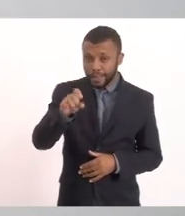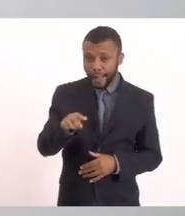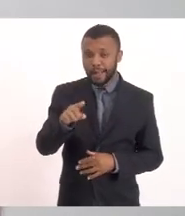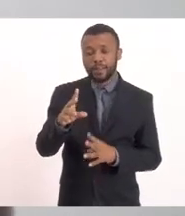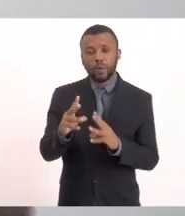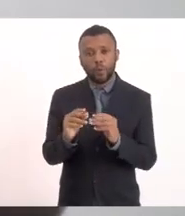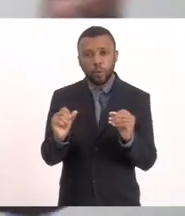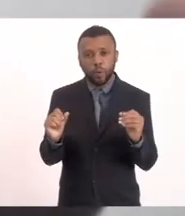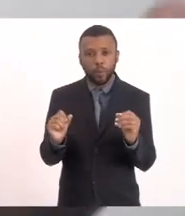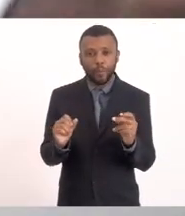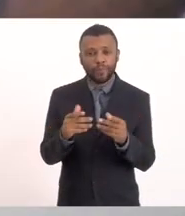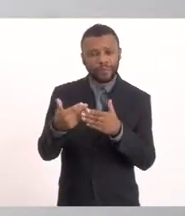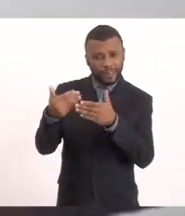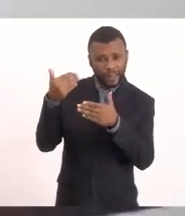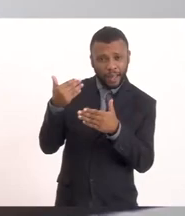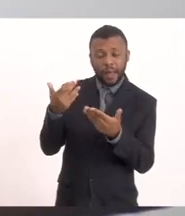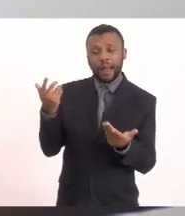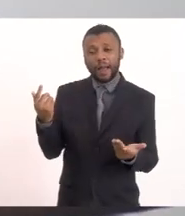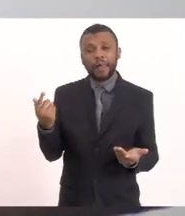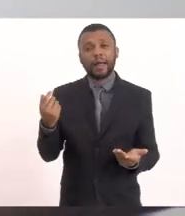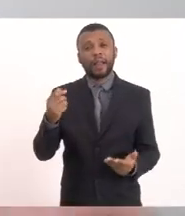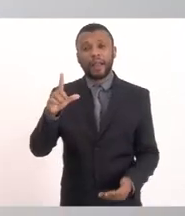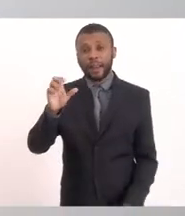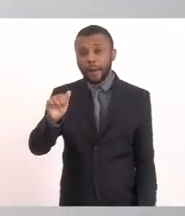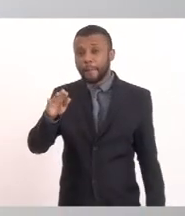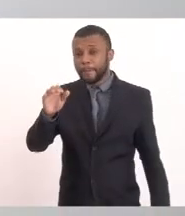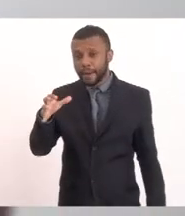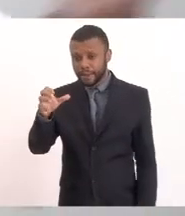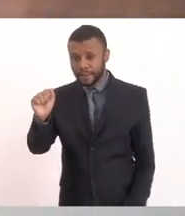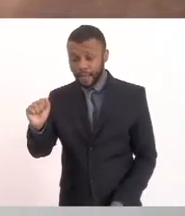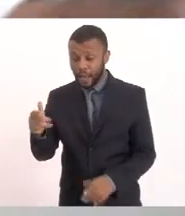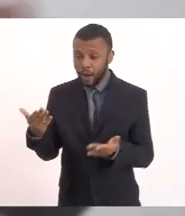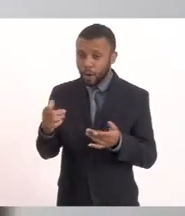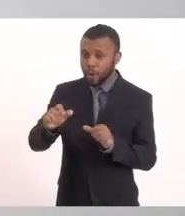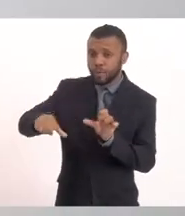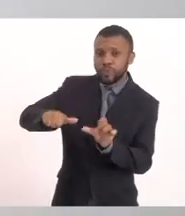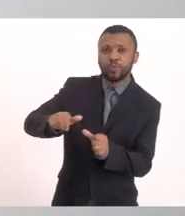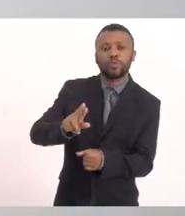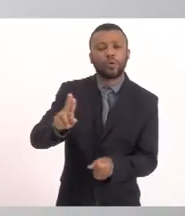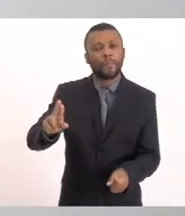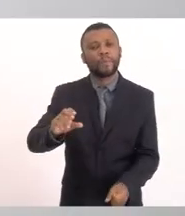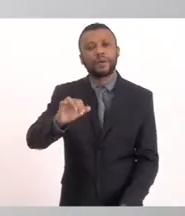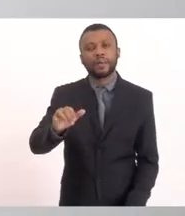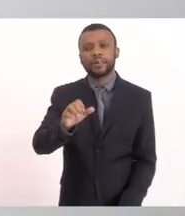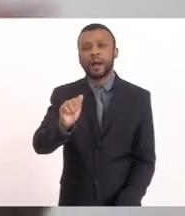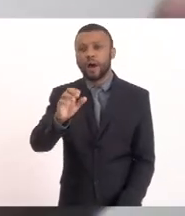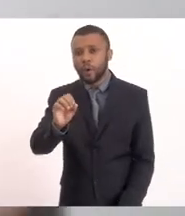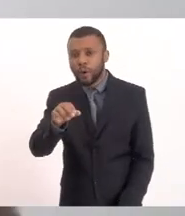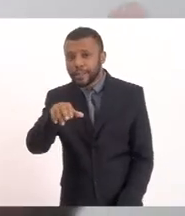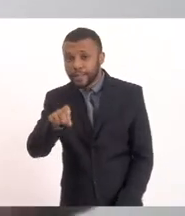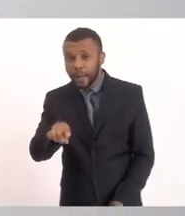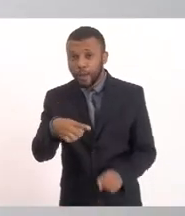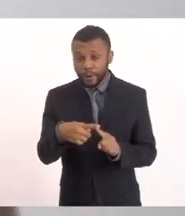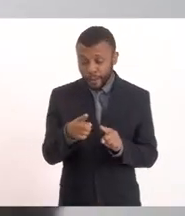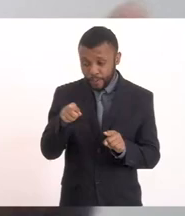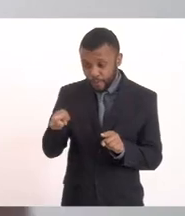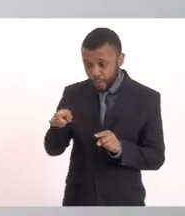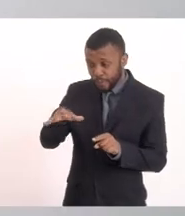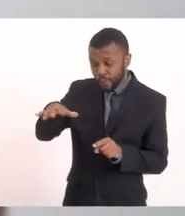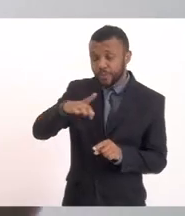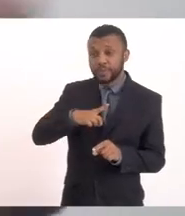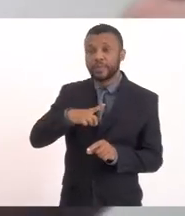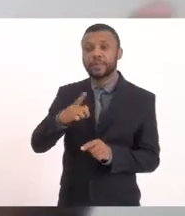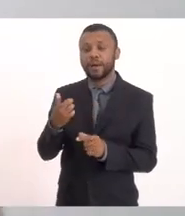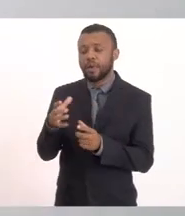Mombassa Agora é Jaconé Por quê? Na cabeceira Da Lagoa de Mombassa Que era o pulmão Tinha um